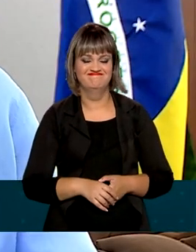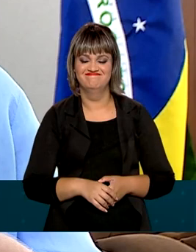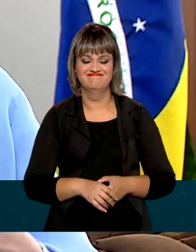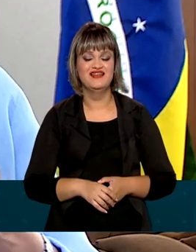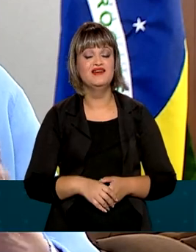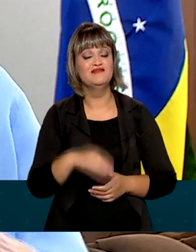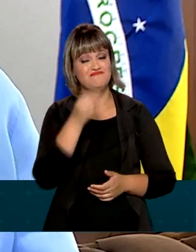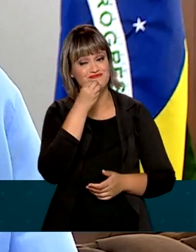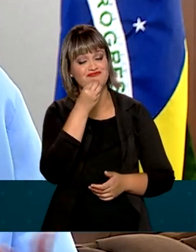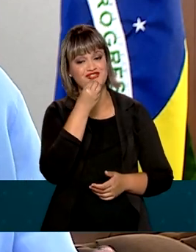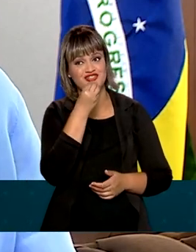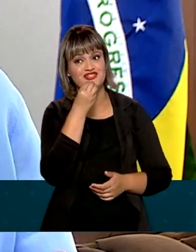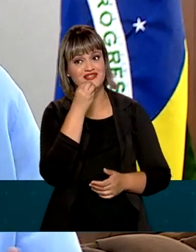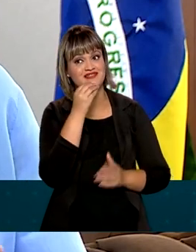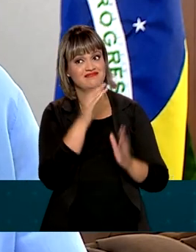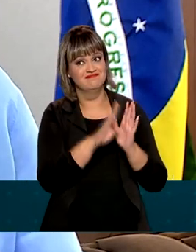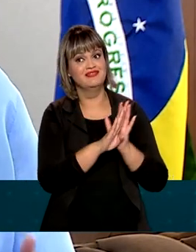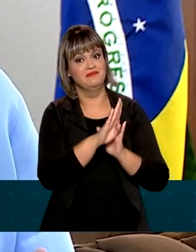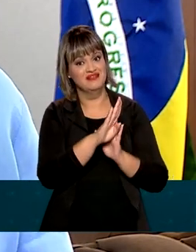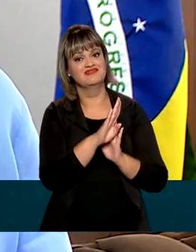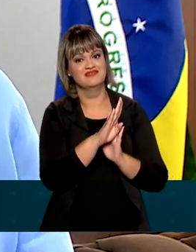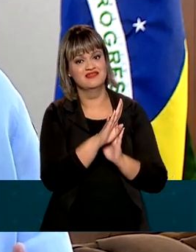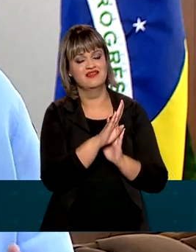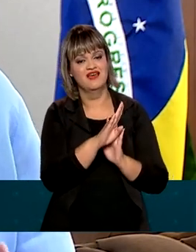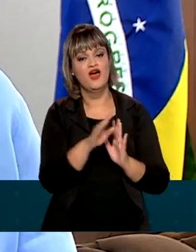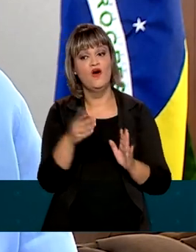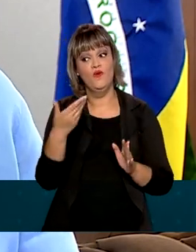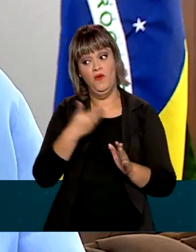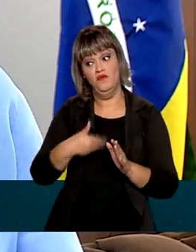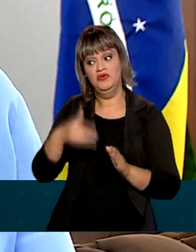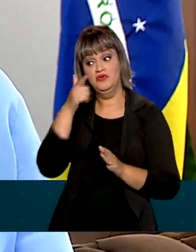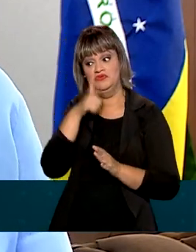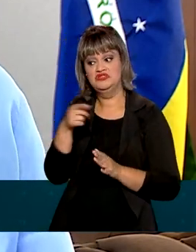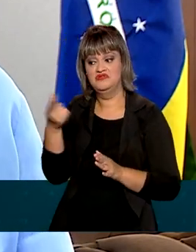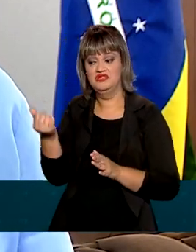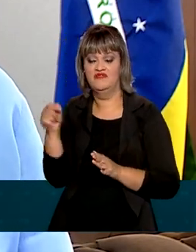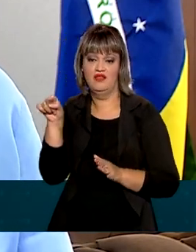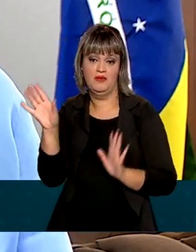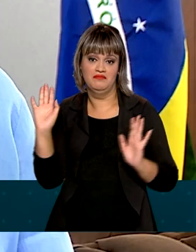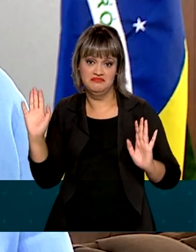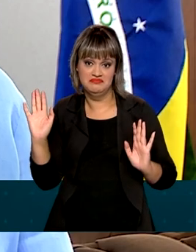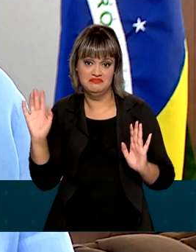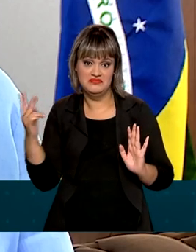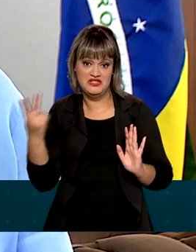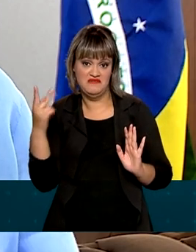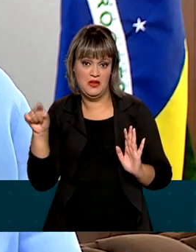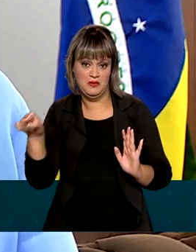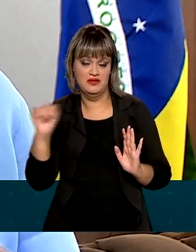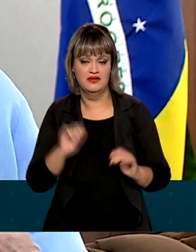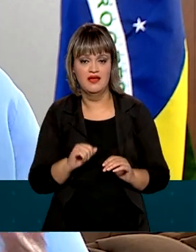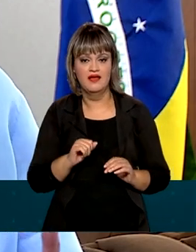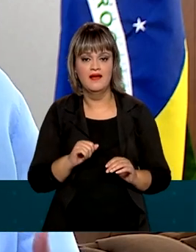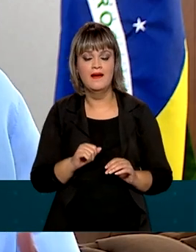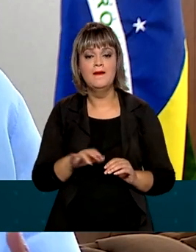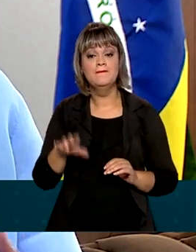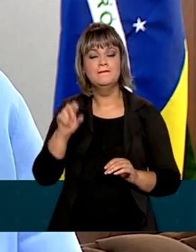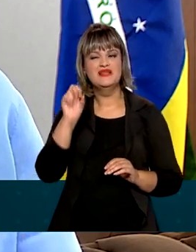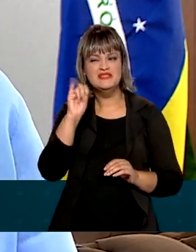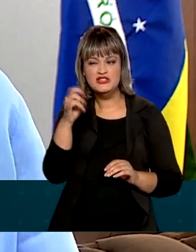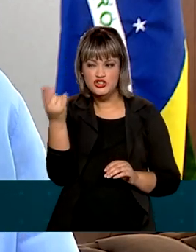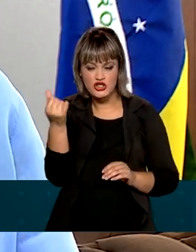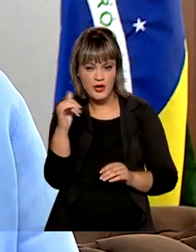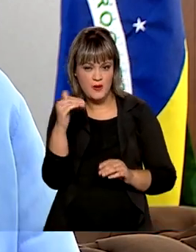Eles poderiam ter sido bem maiores, isso foi o que o governo conseguiu fazer, mas se nós tivéssemos mais